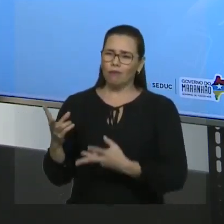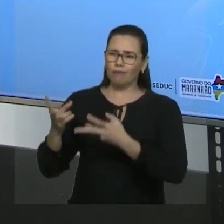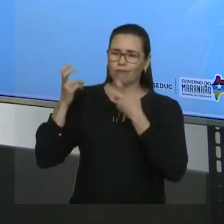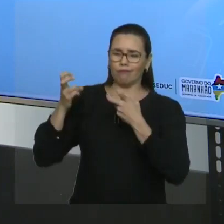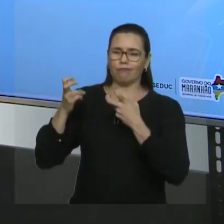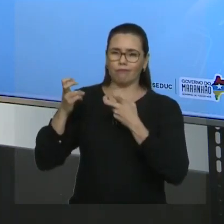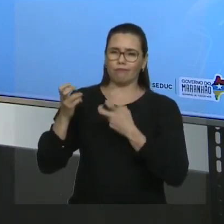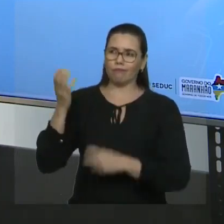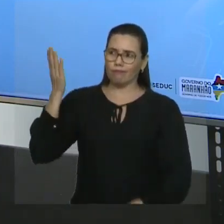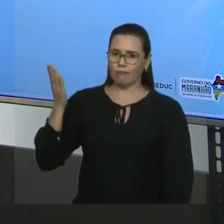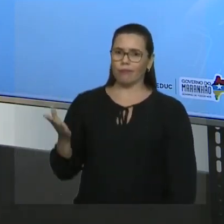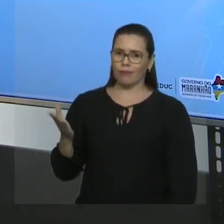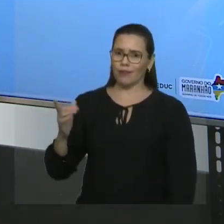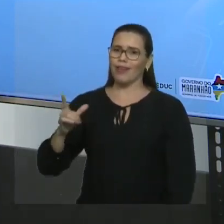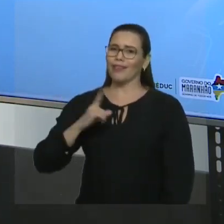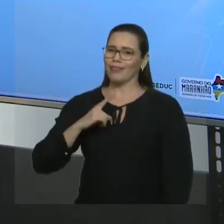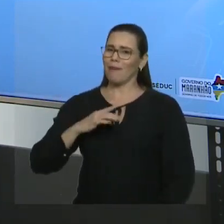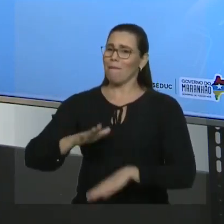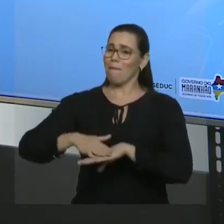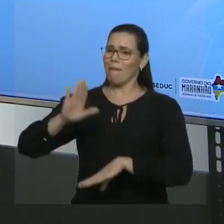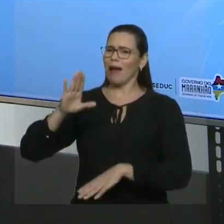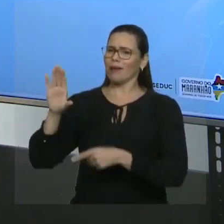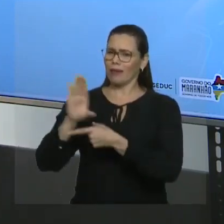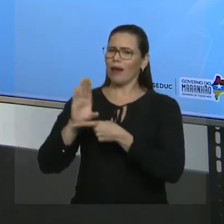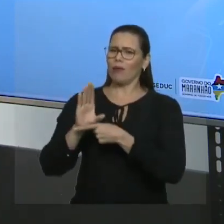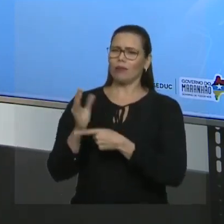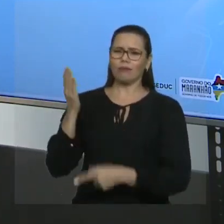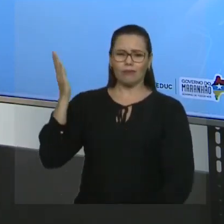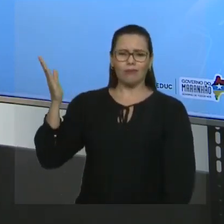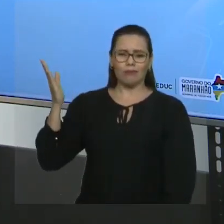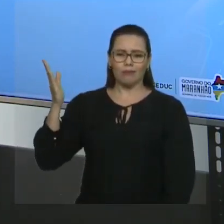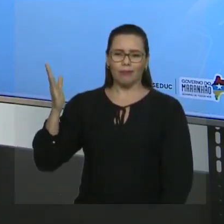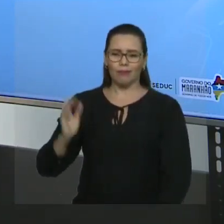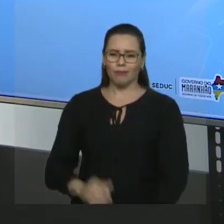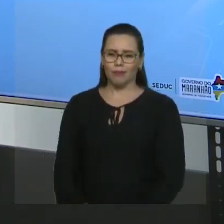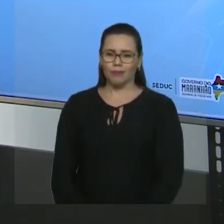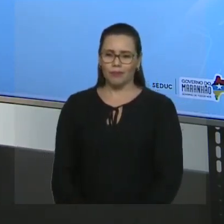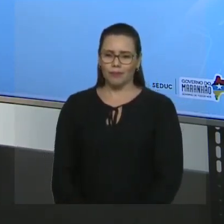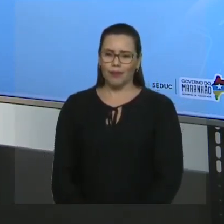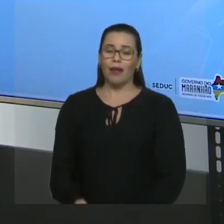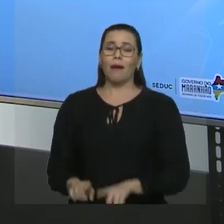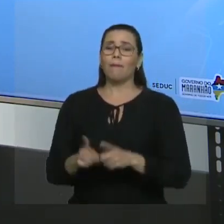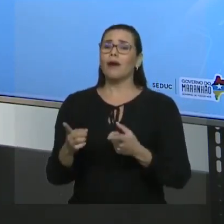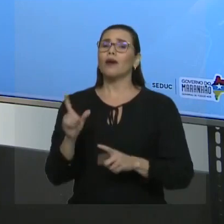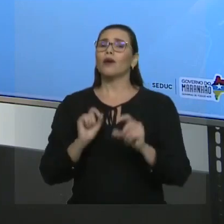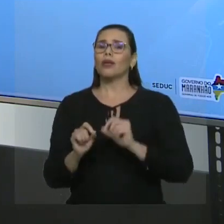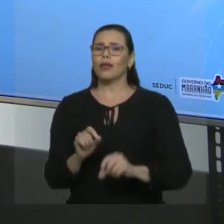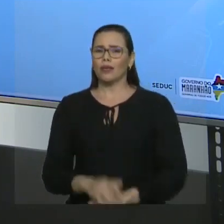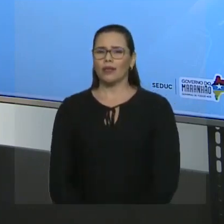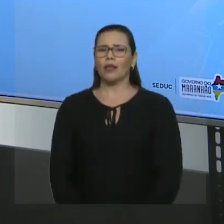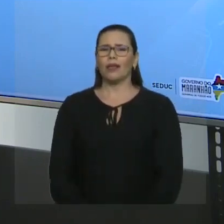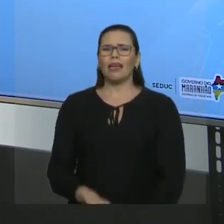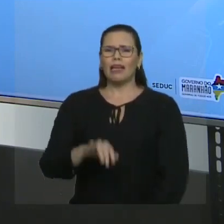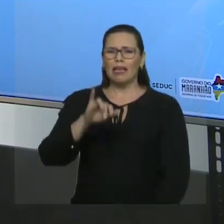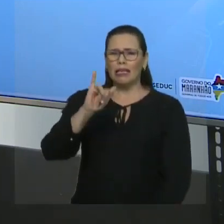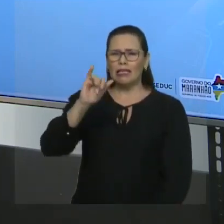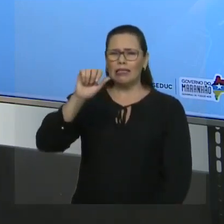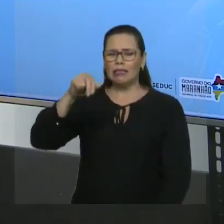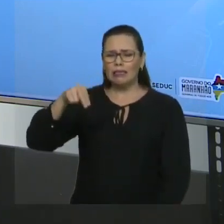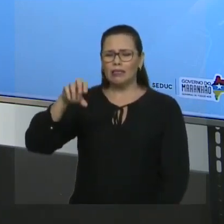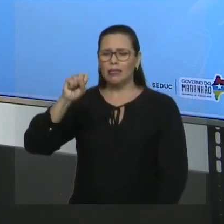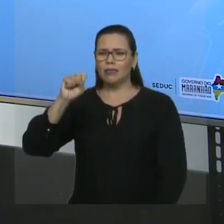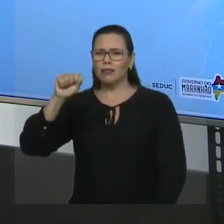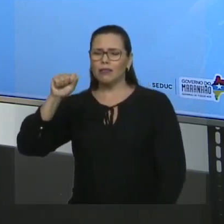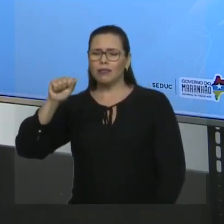sequência de carbonos. Só que tem um detalhe importante nessa cadeia. Ela é uma cadeia insaturada, ela tem uma dupla, ela é um alceno.